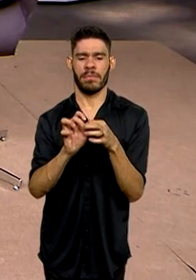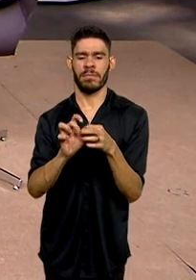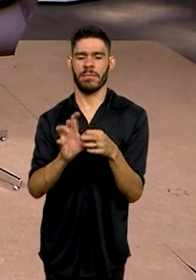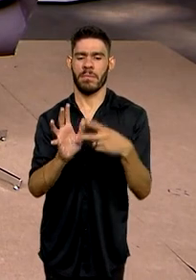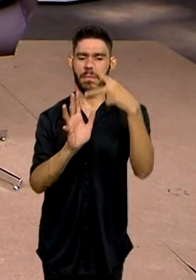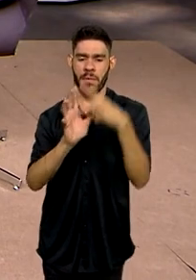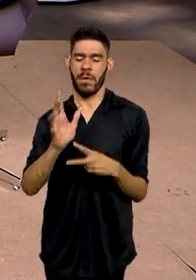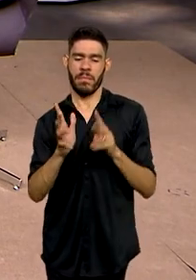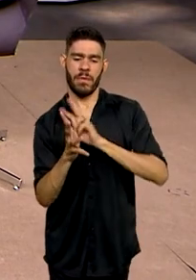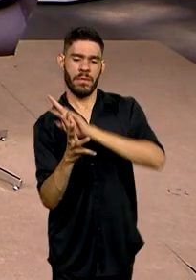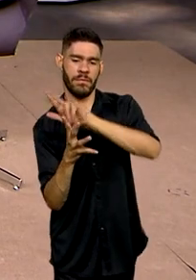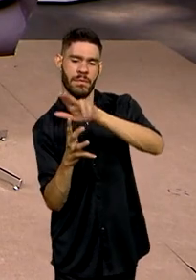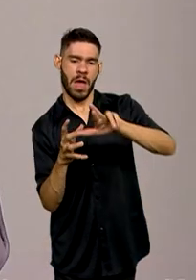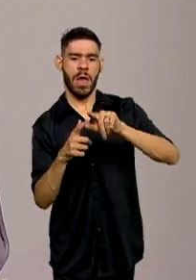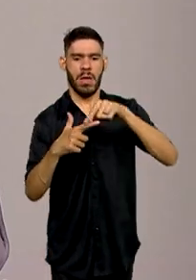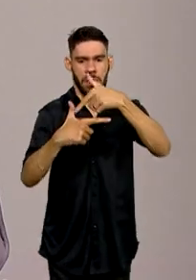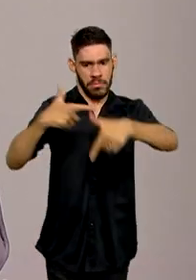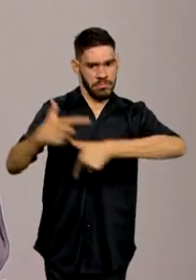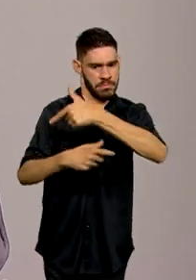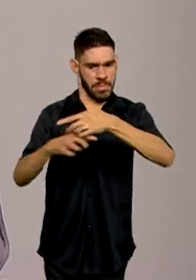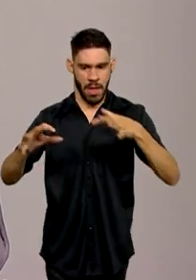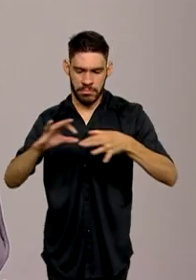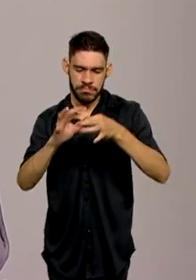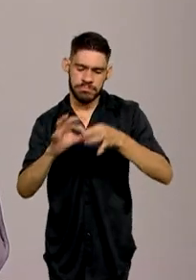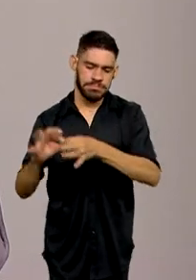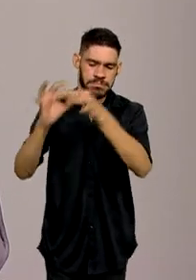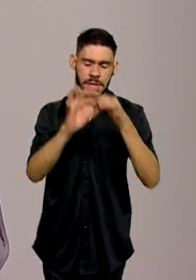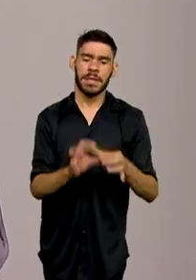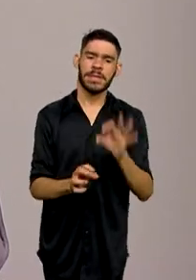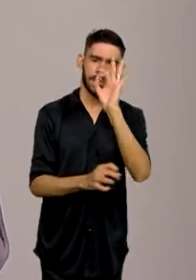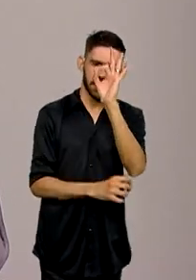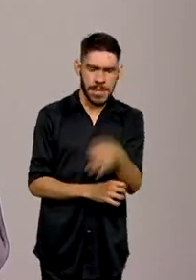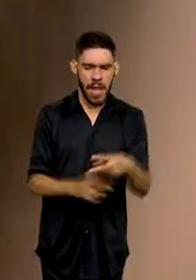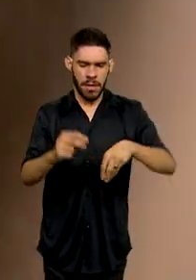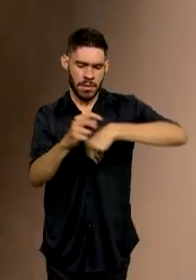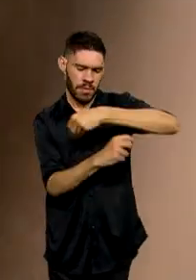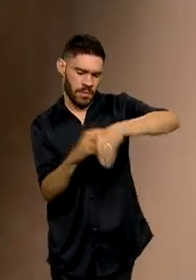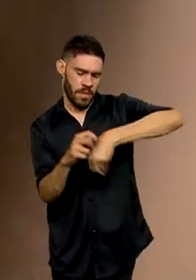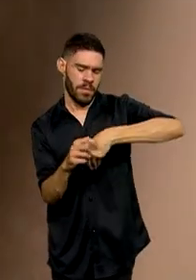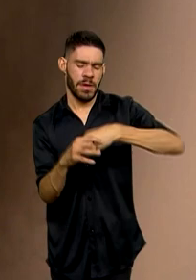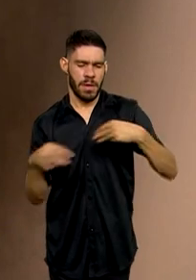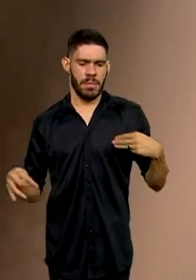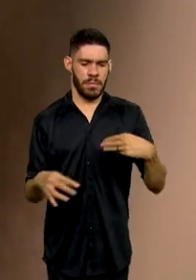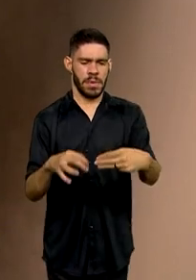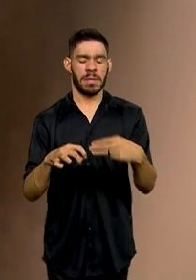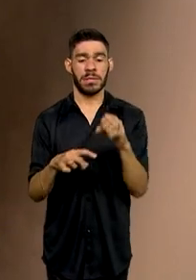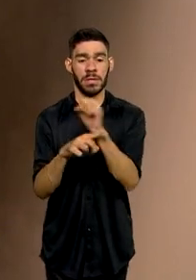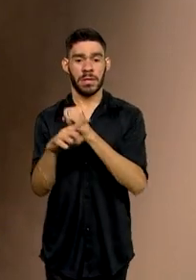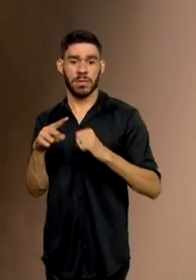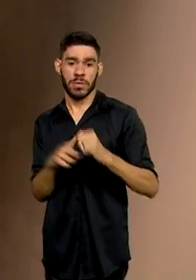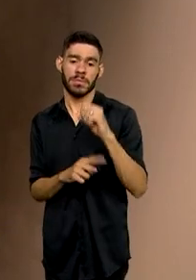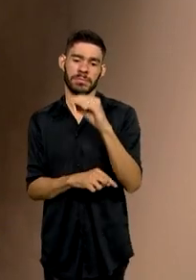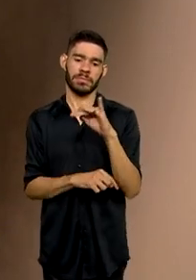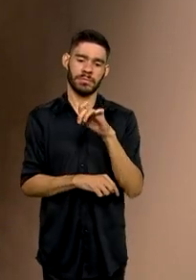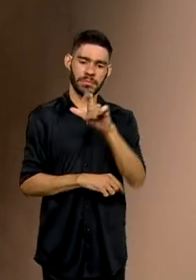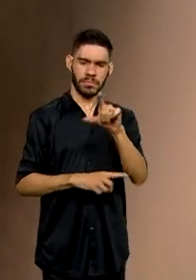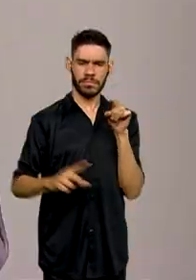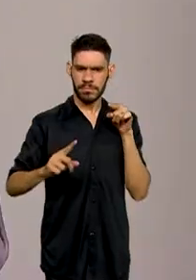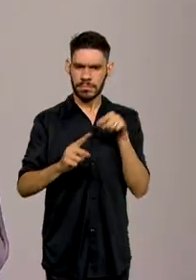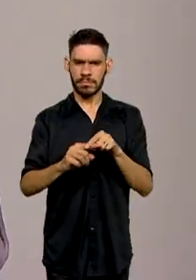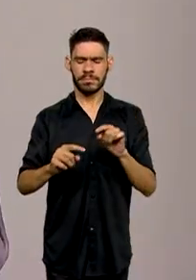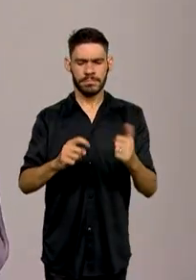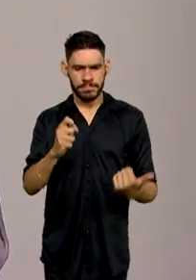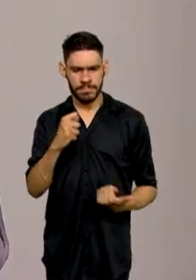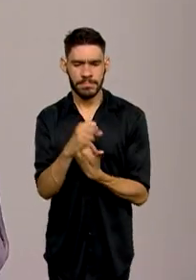Então, uma grande força-tarefa, né, ministro? Envolvendo ministérios, sociedade civil. É uma grande força-tarefa em prol desse objetivo,